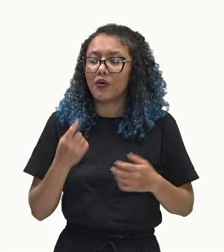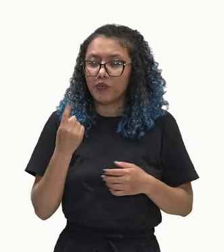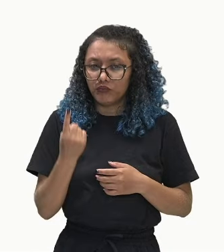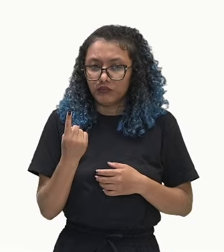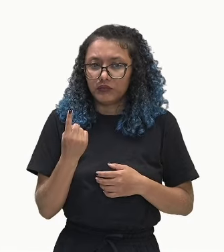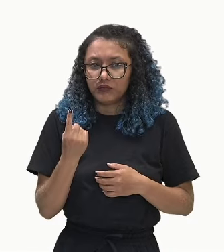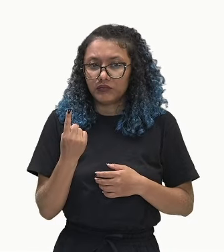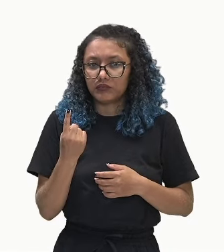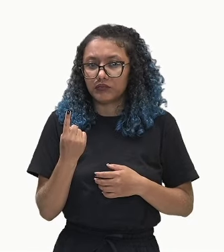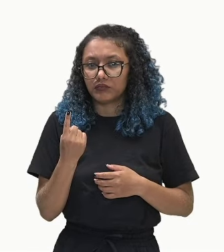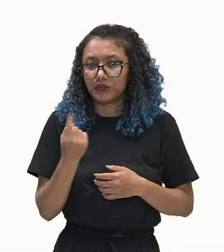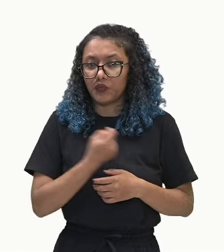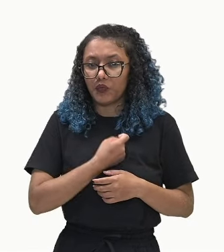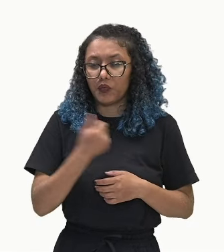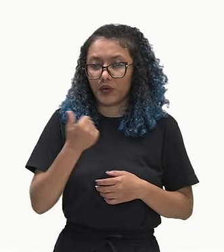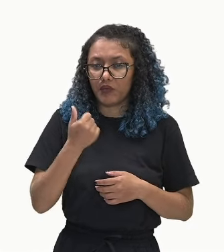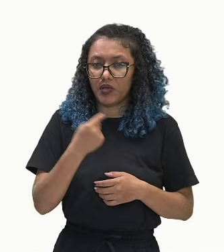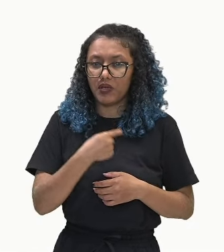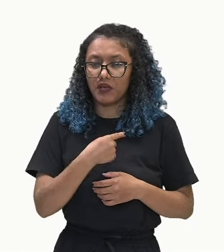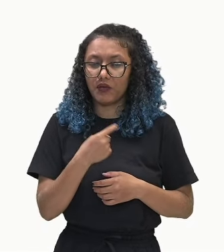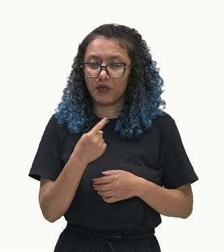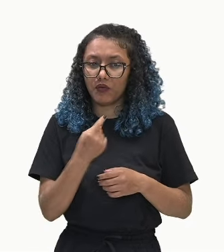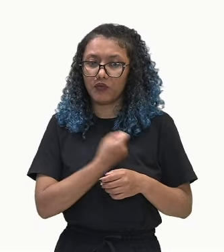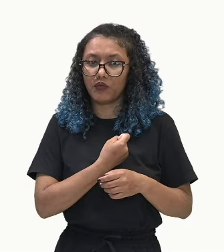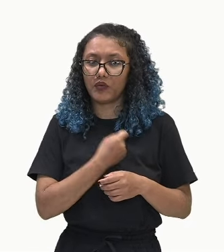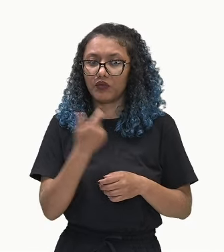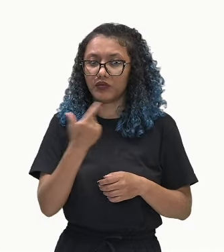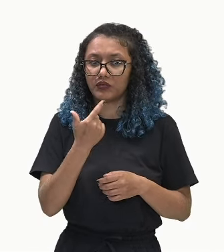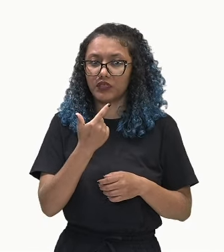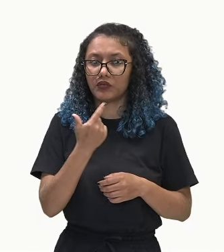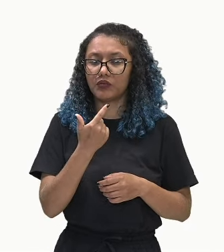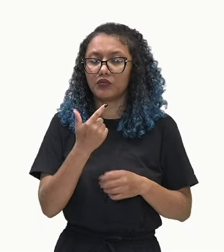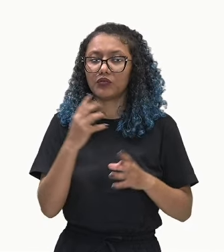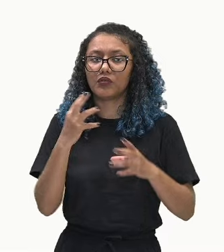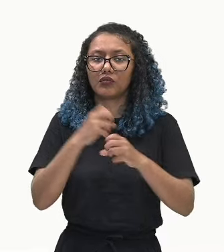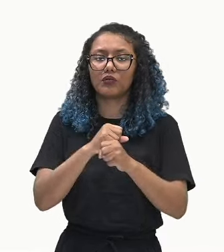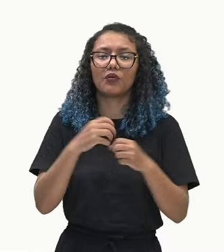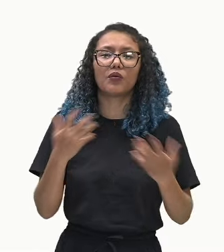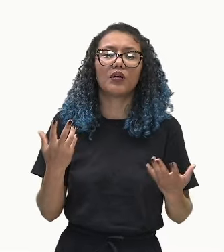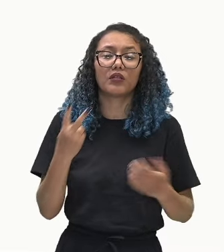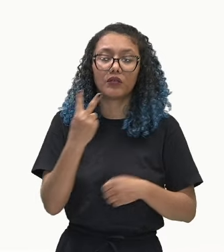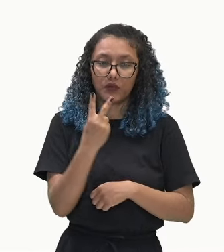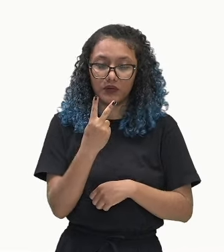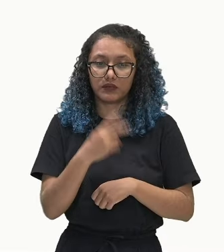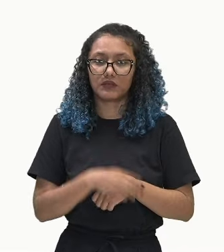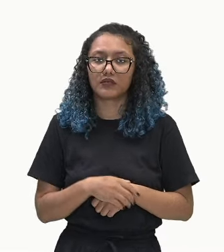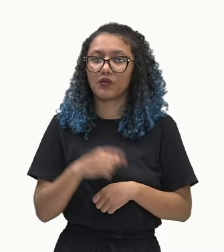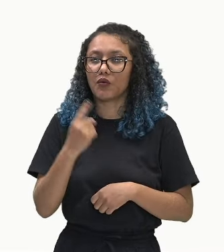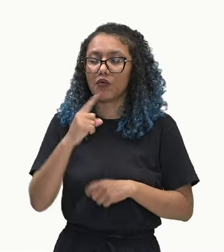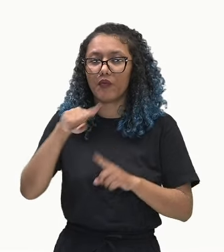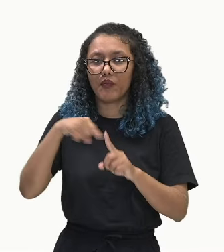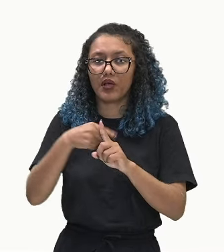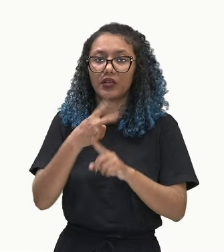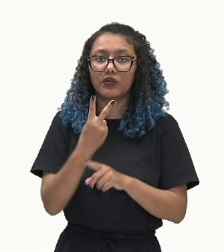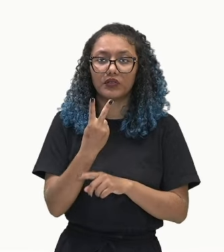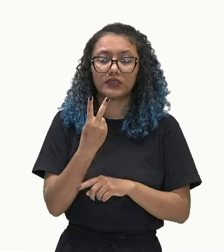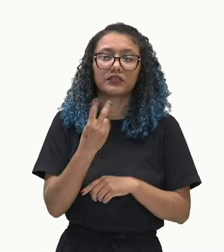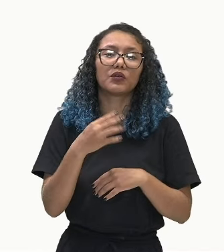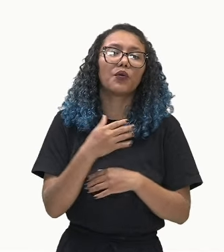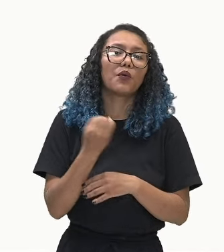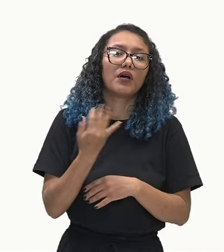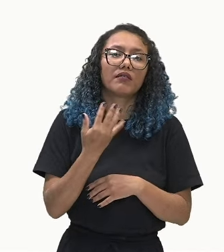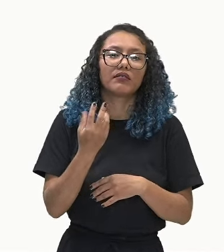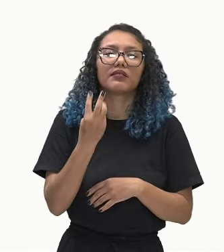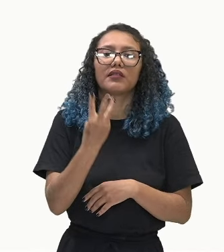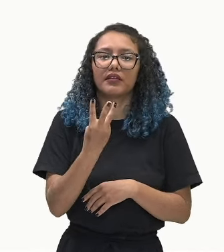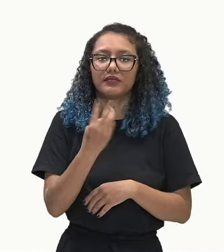segundo, a gente somou duas unidades. Olha só. 1 mais 2, 3. Do segundo